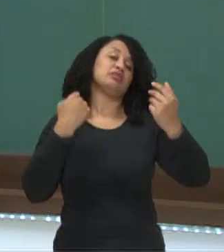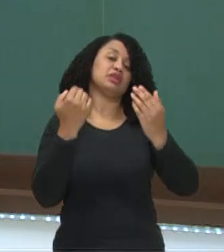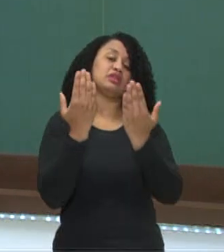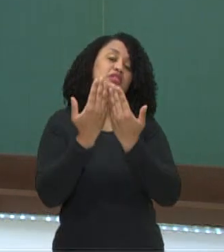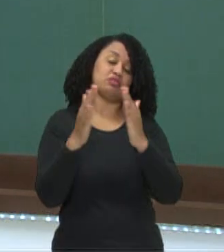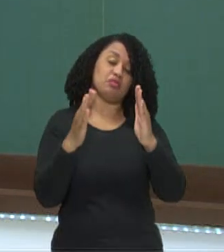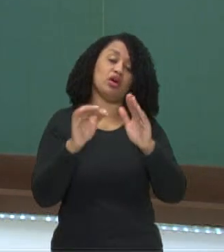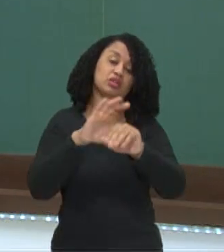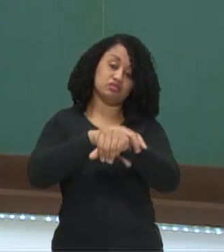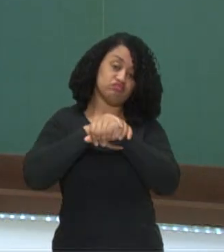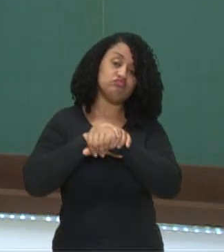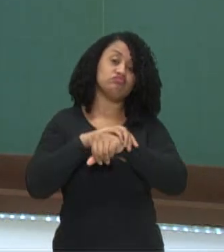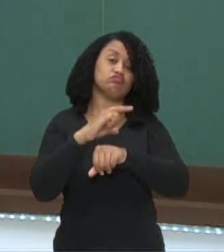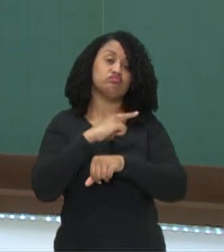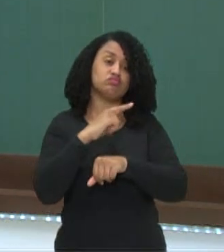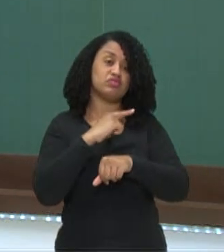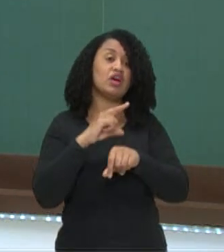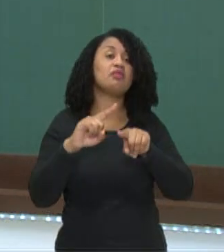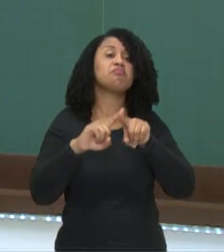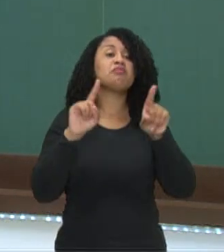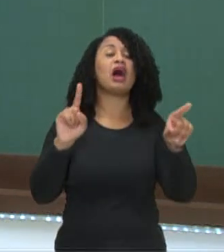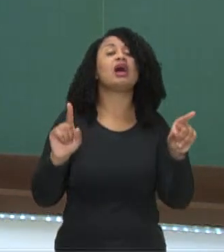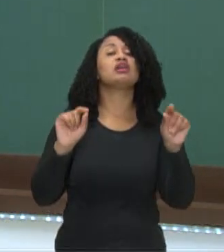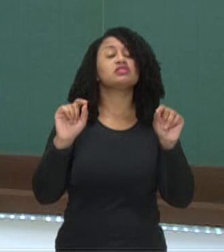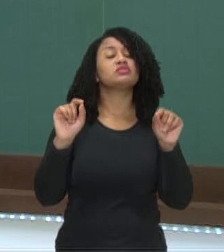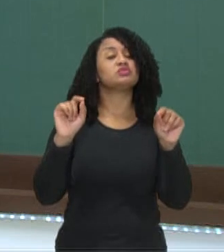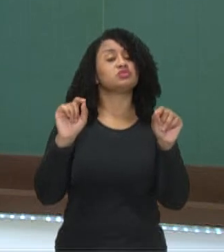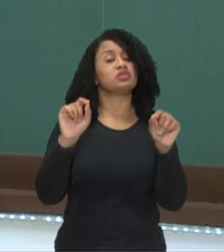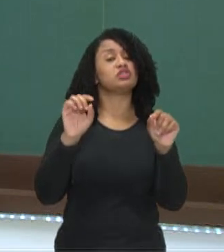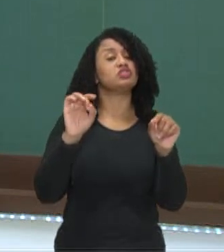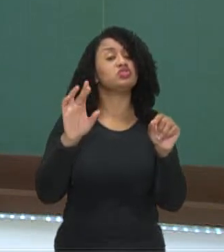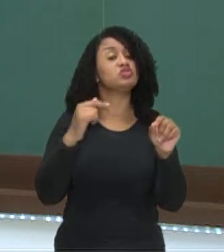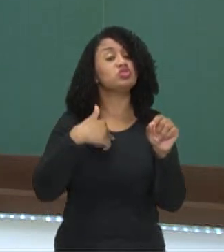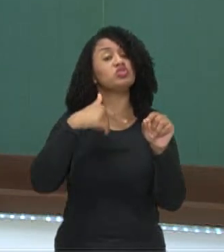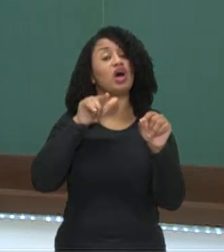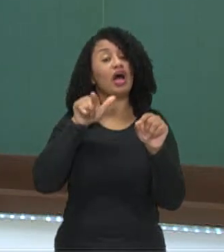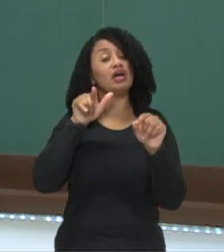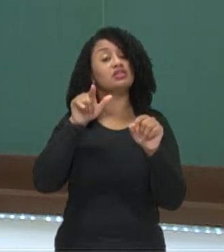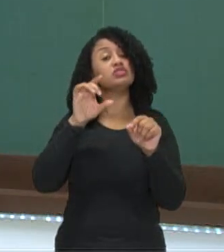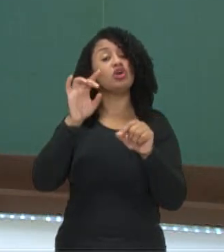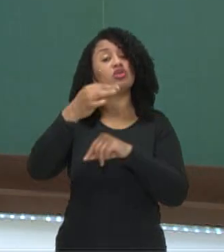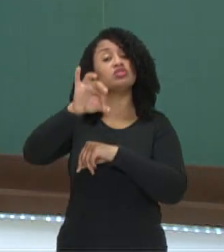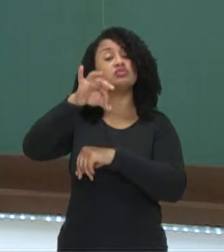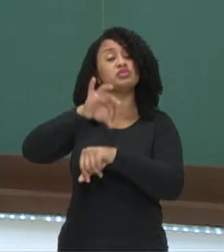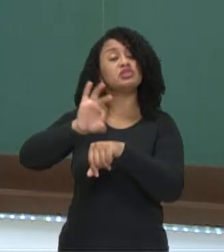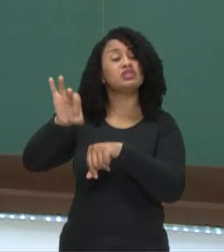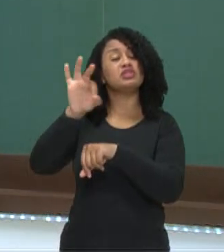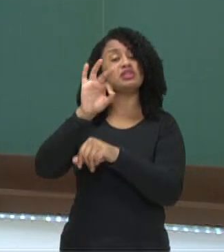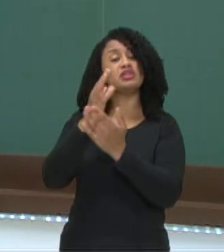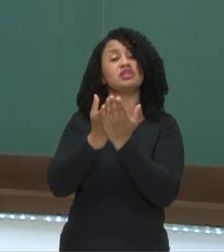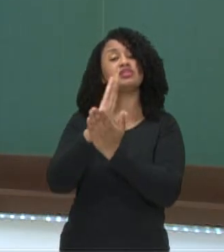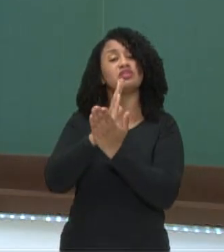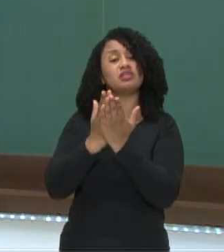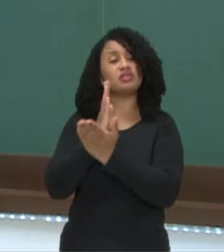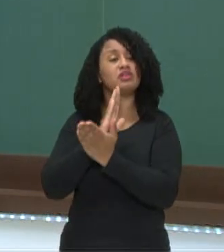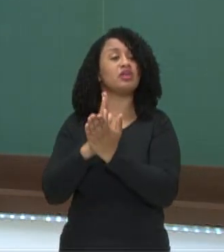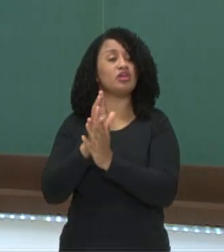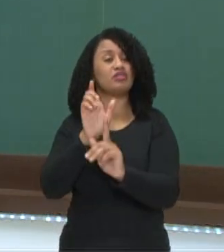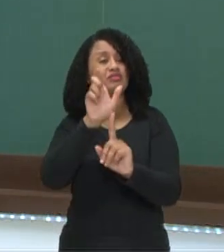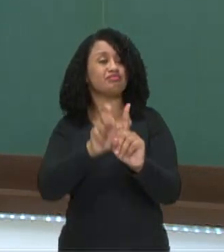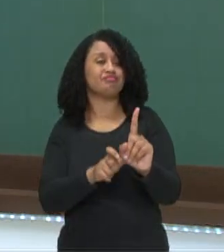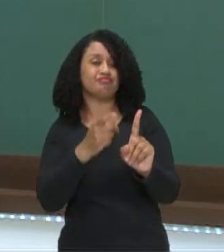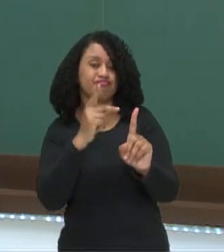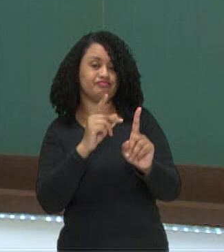porta mais segura. Mas, na questão, só os mosquitos incomodam a segurança dessa personagem.